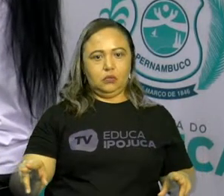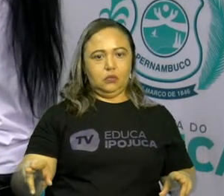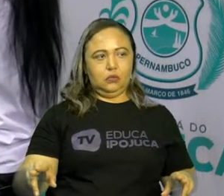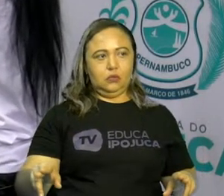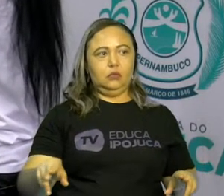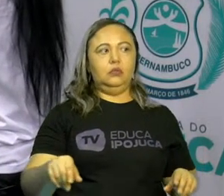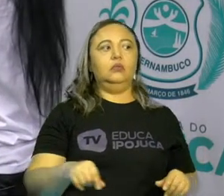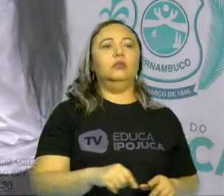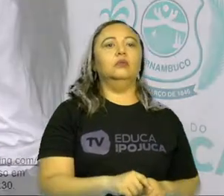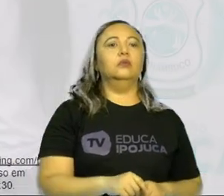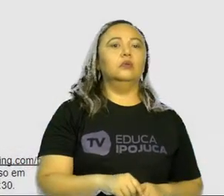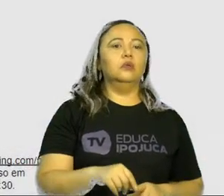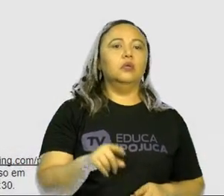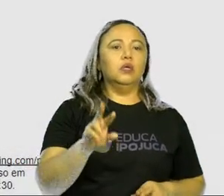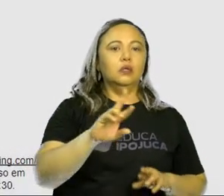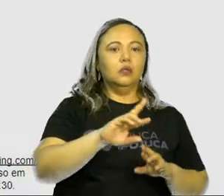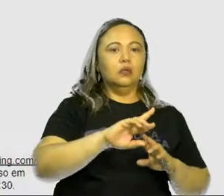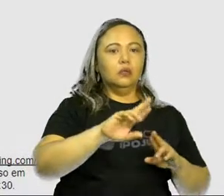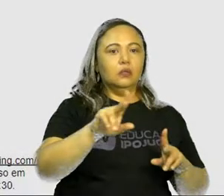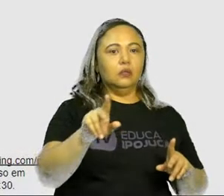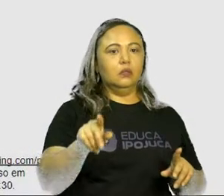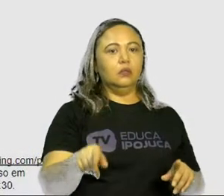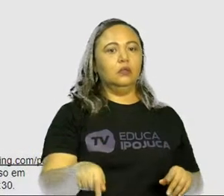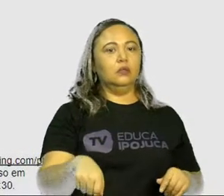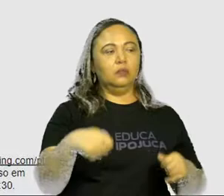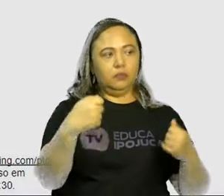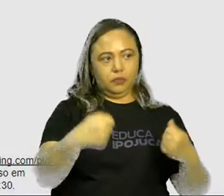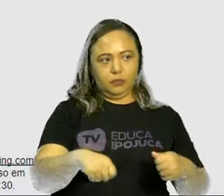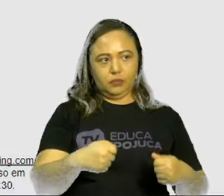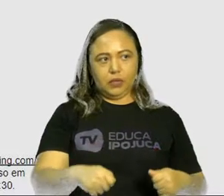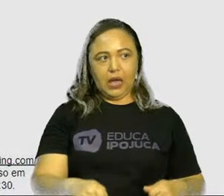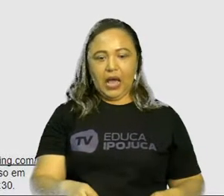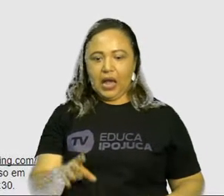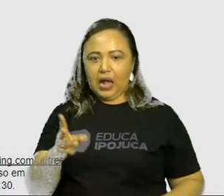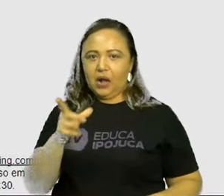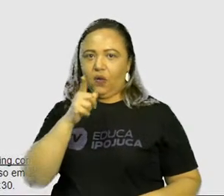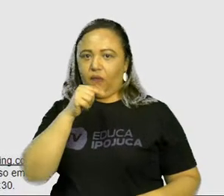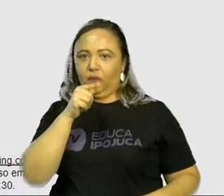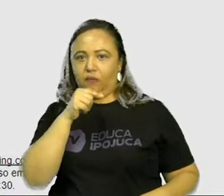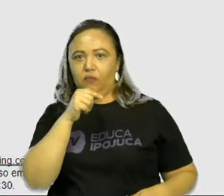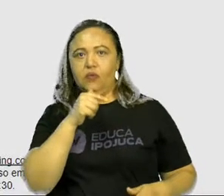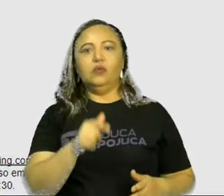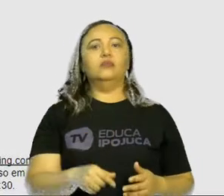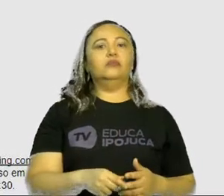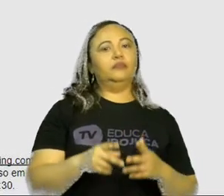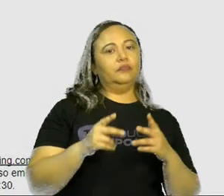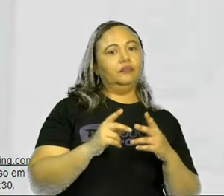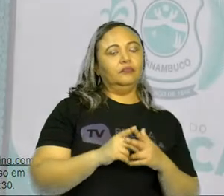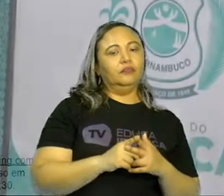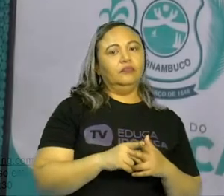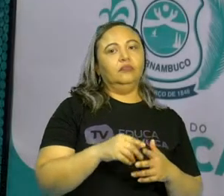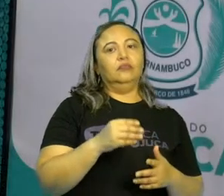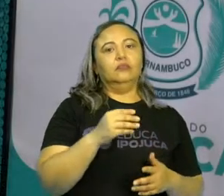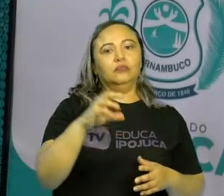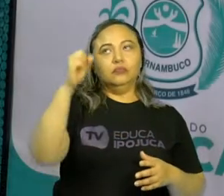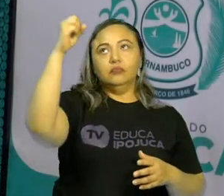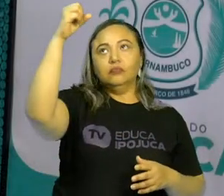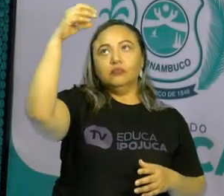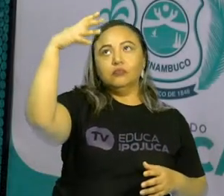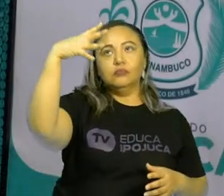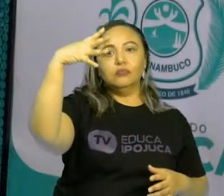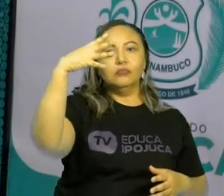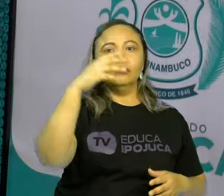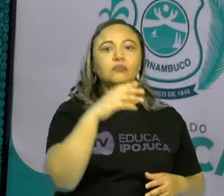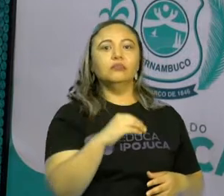os animais precisam para viver? Eles precisam de água, como nós, de luz,